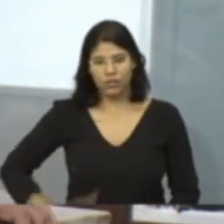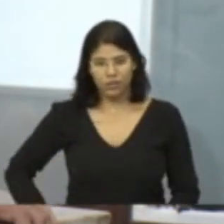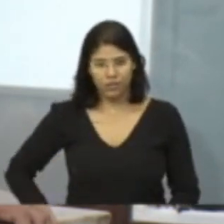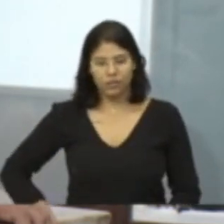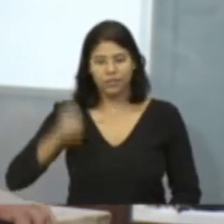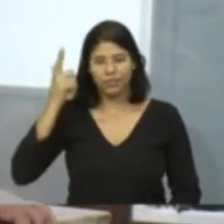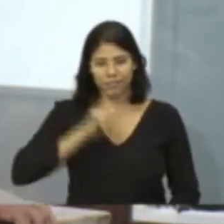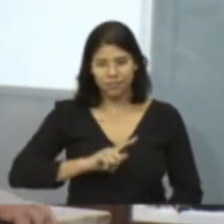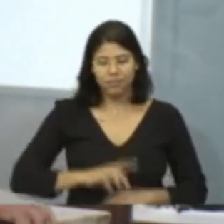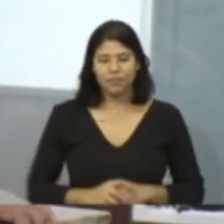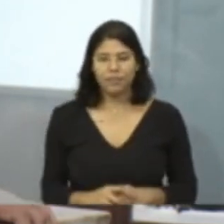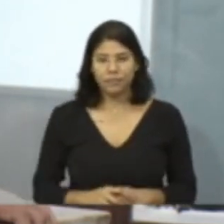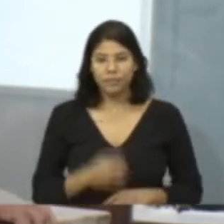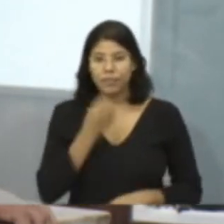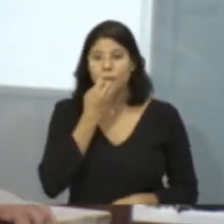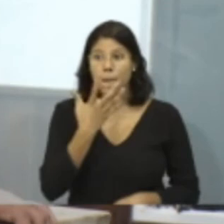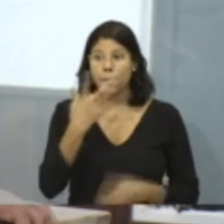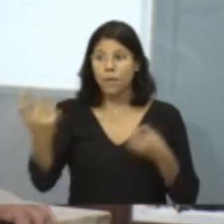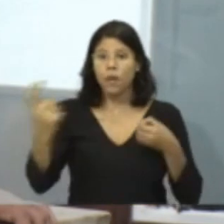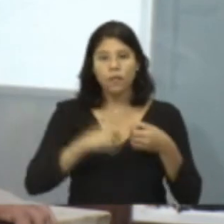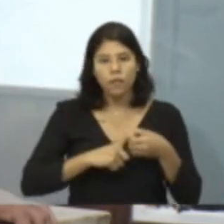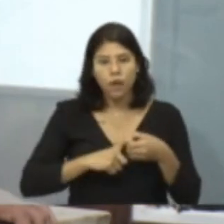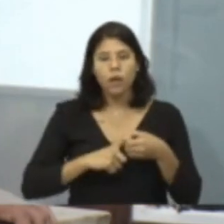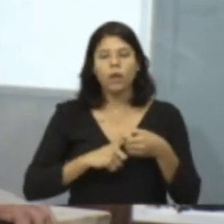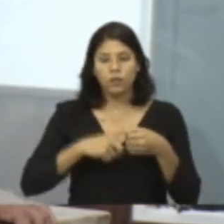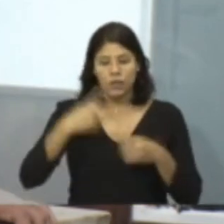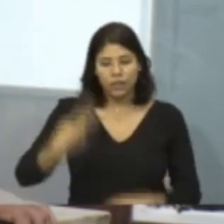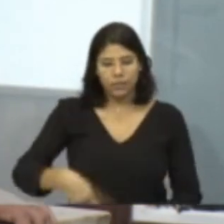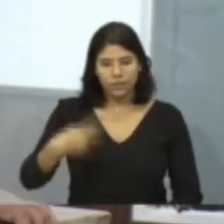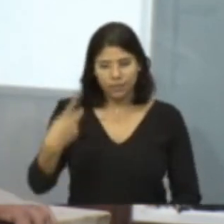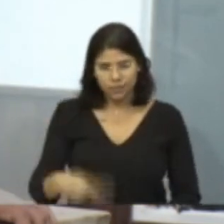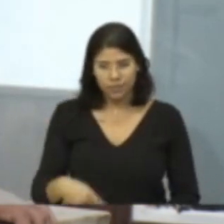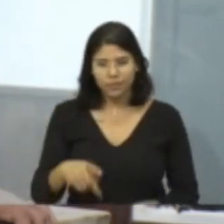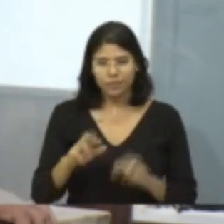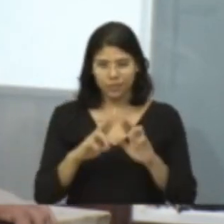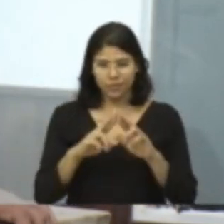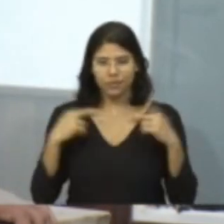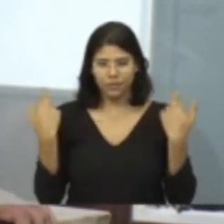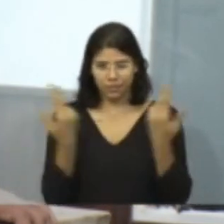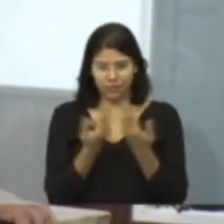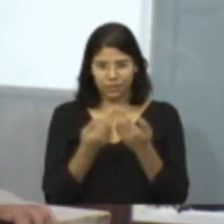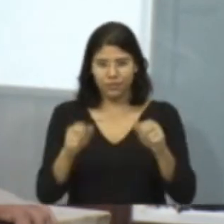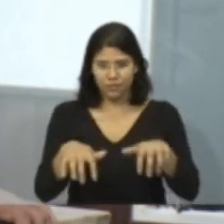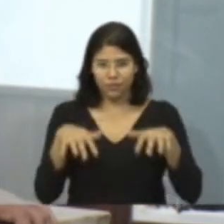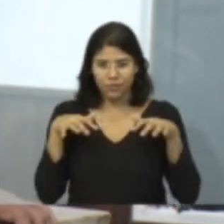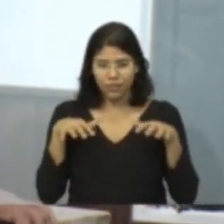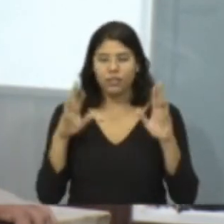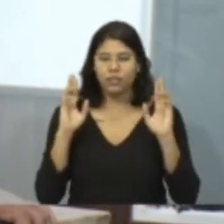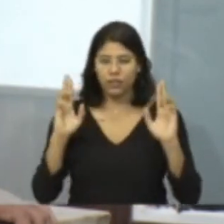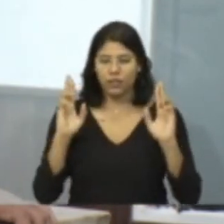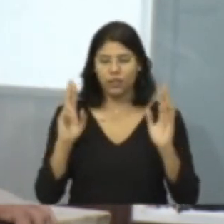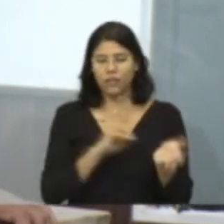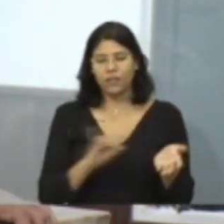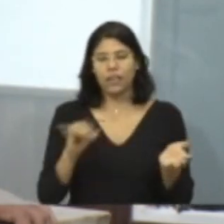muito obrigado, bom retorno às atividades presenciais desta casa e se Deus quiser, nós vamos ter dias melhores pela frente.